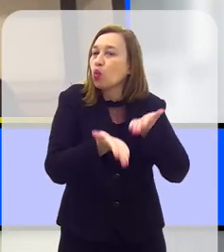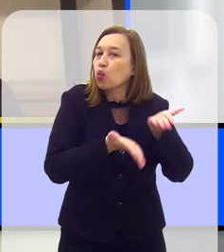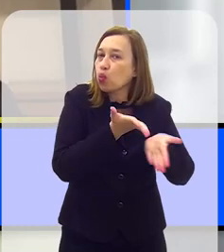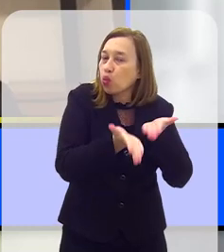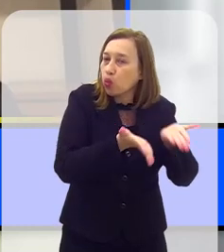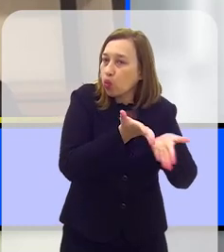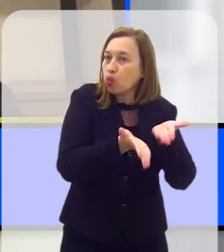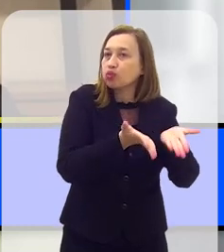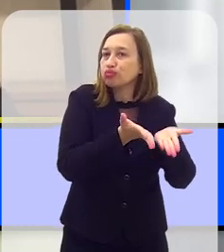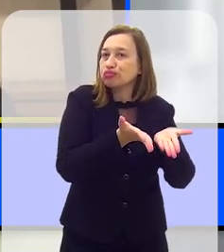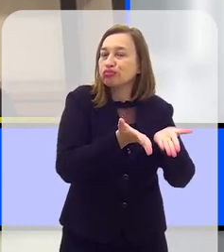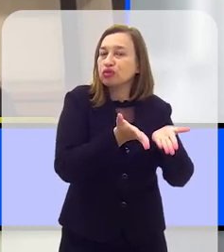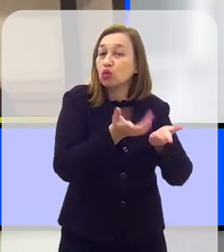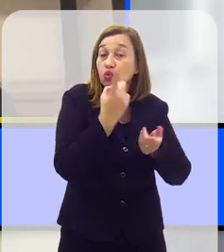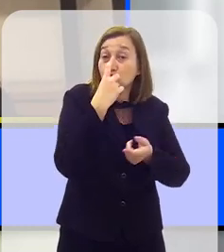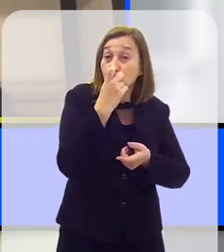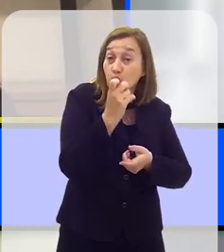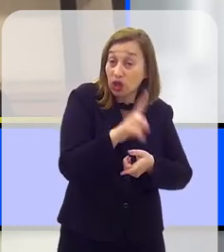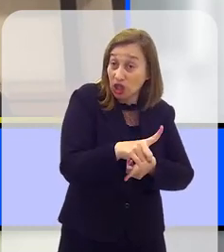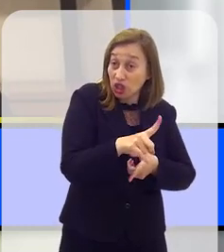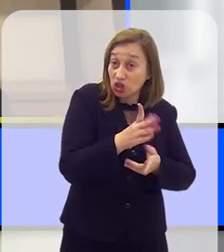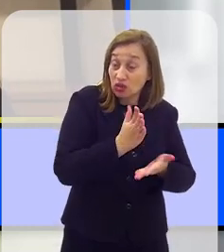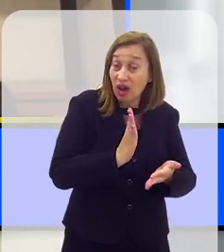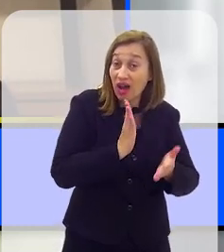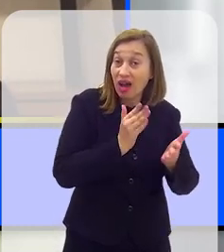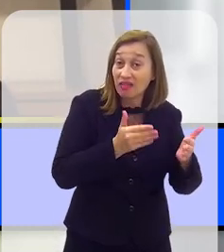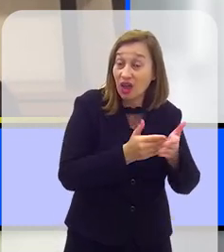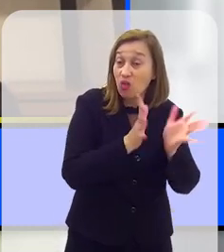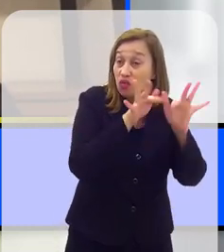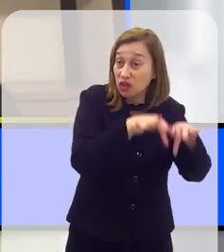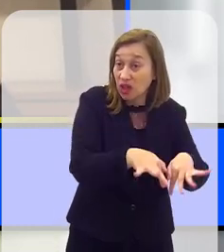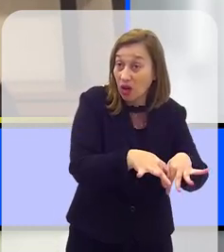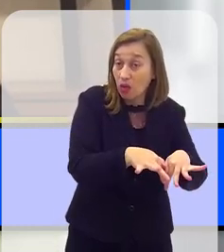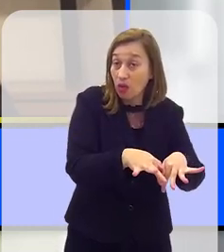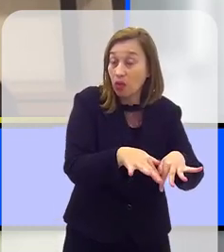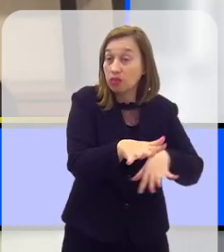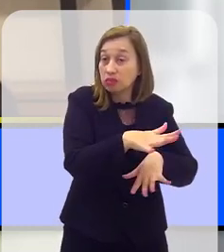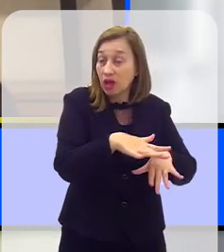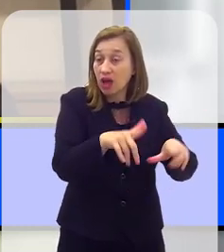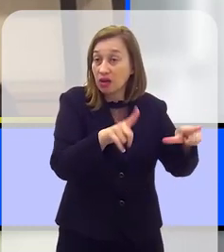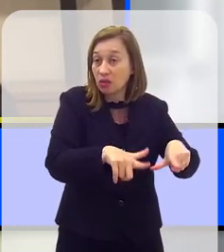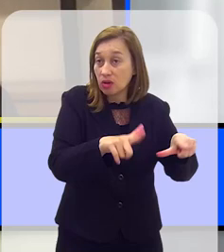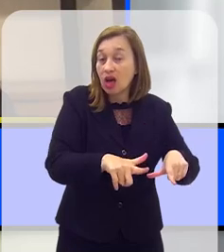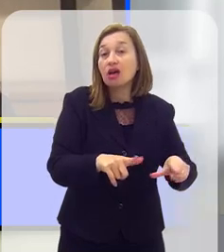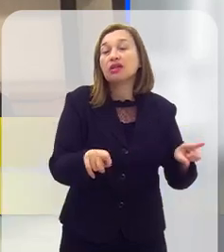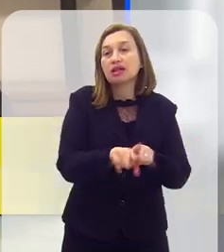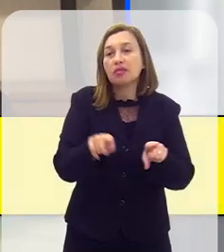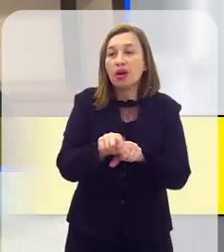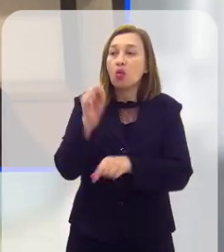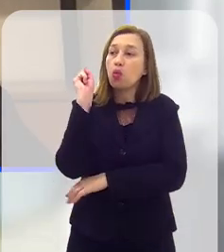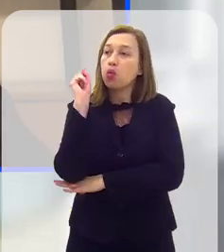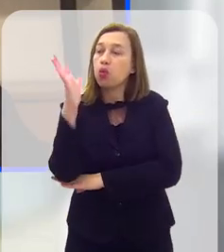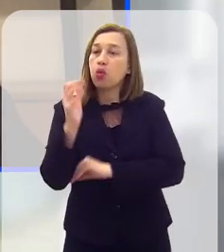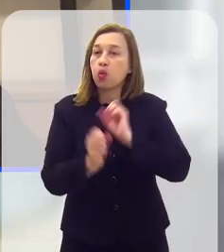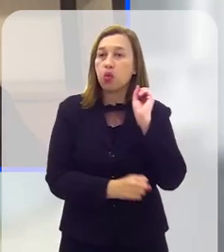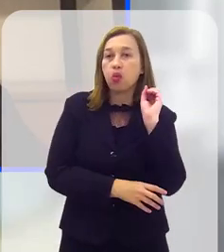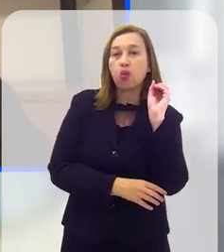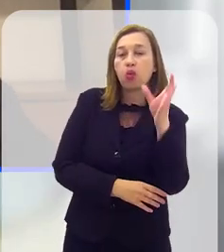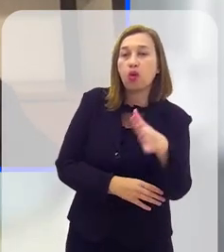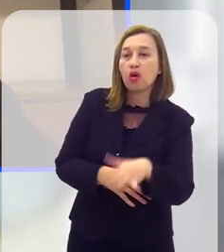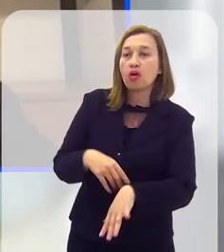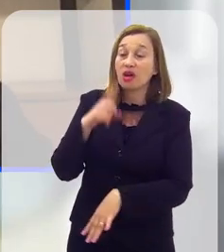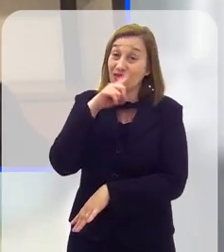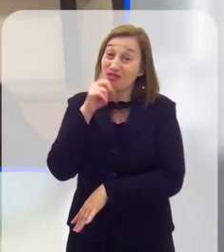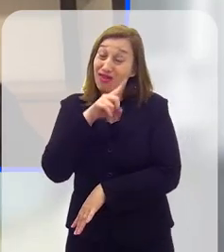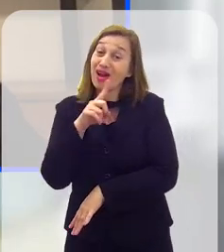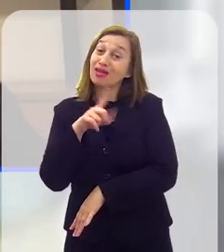empresas que cuidam desse processamento, desse resíduo, desde a coleta até a destinação final, quanto a parte da educação ambiental, que a gente vê que é